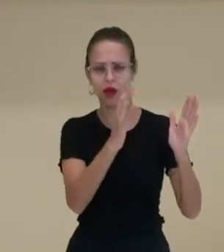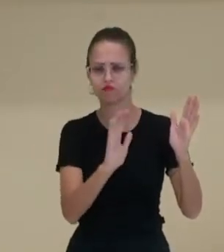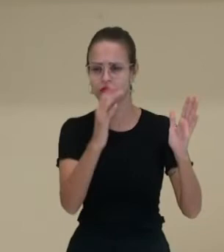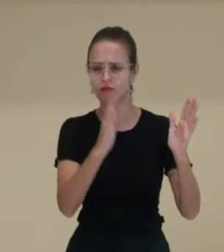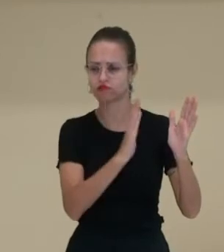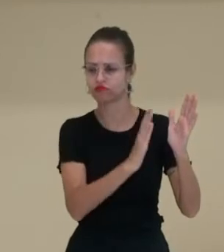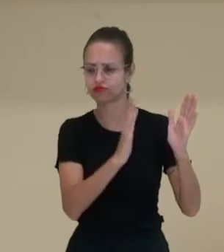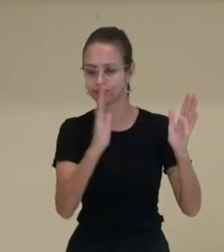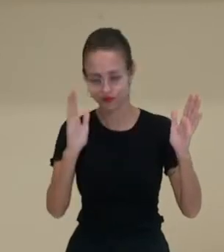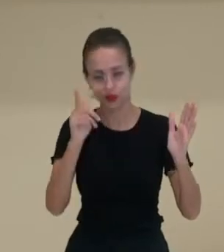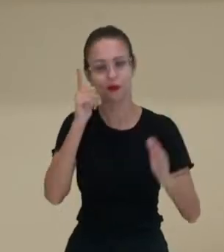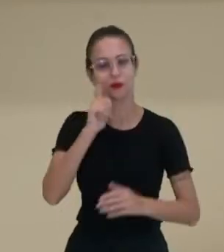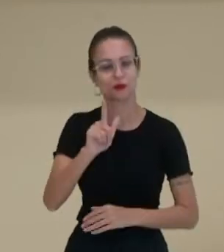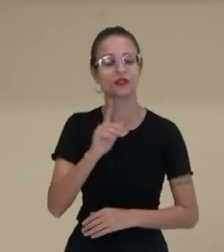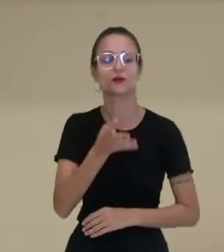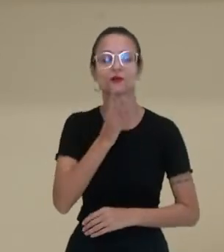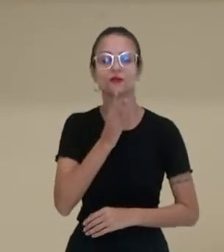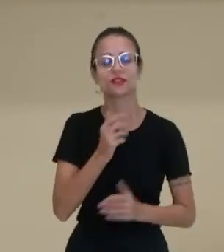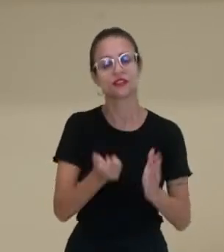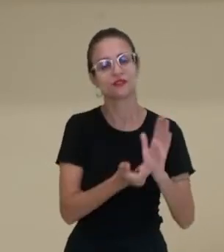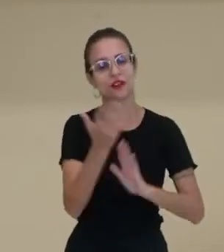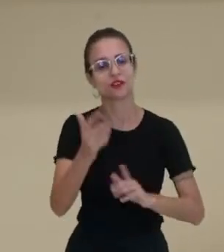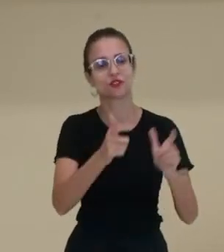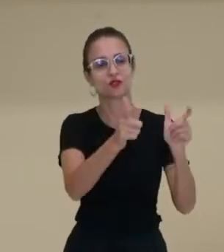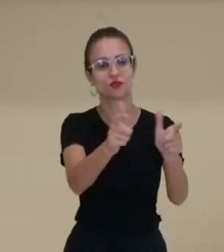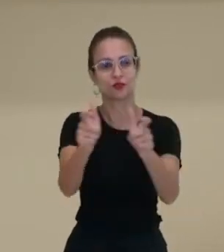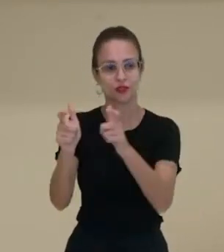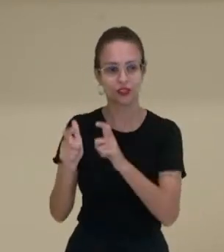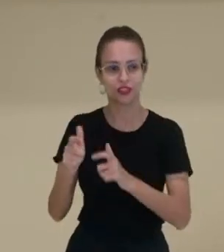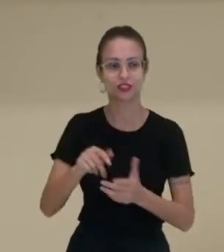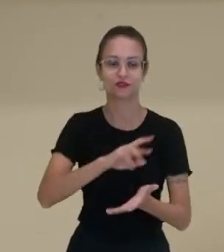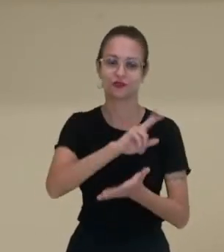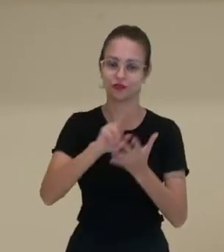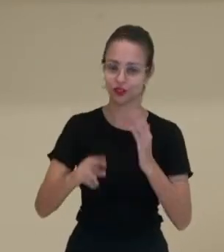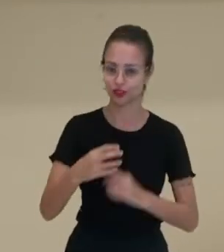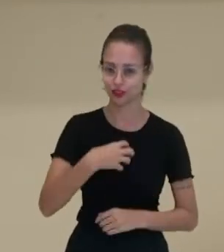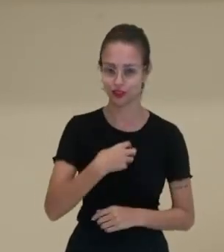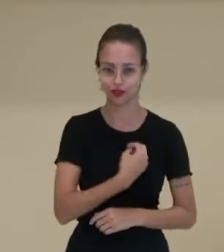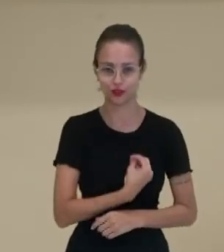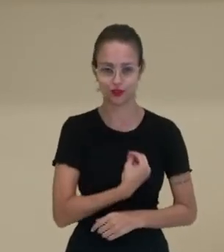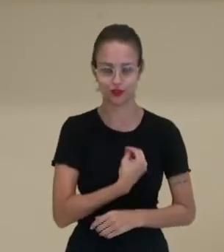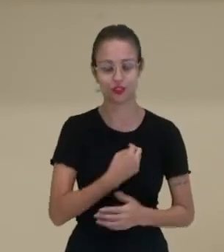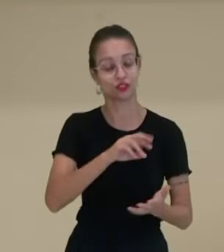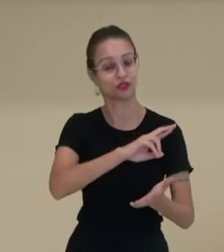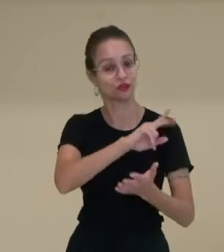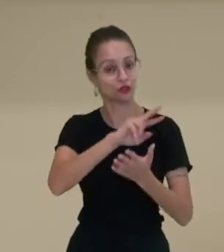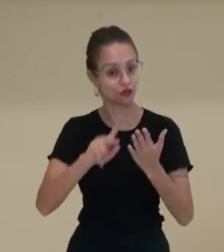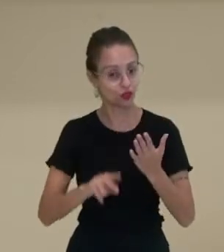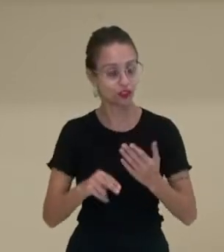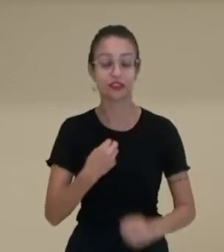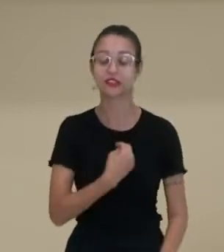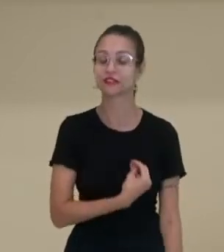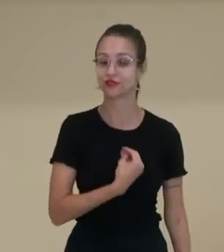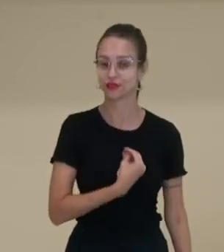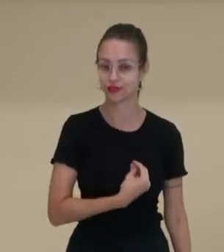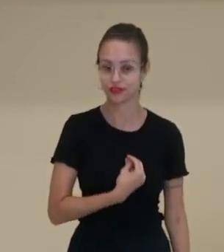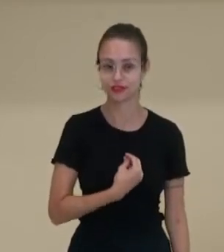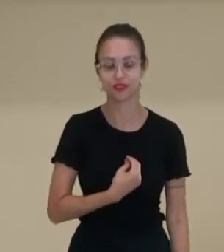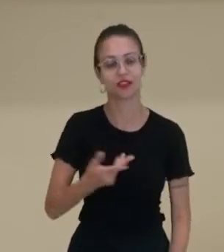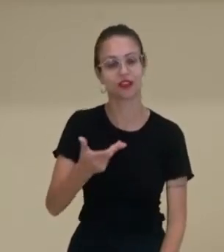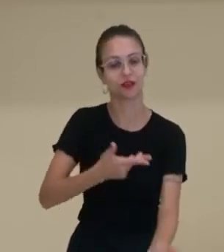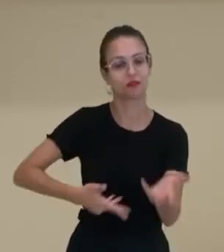a gente consegue conhecer vários lugares, várias formas de viver, né? São várias formas de existir e